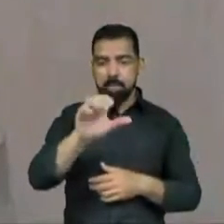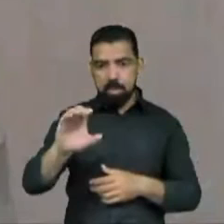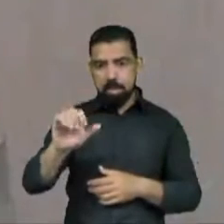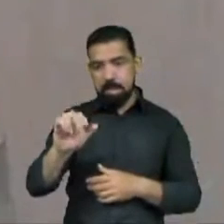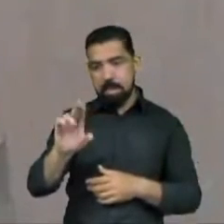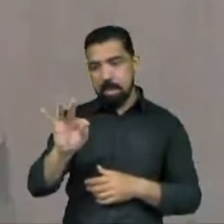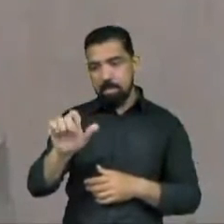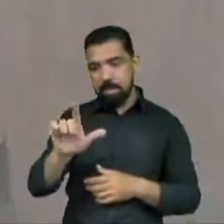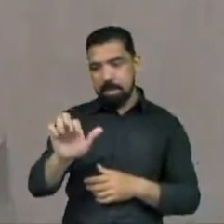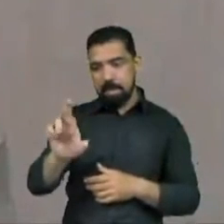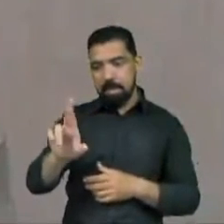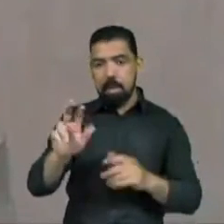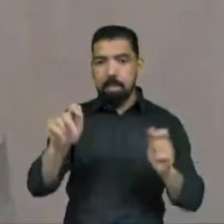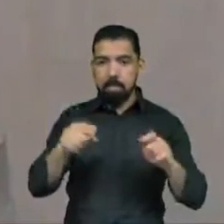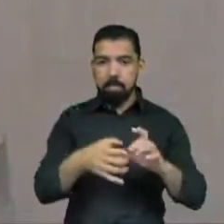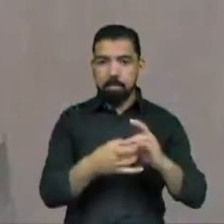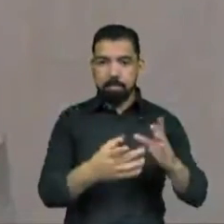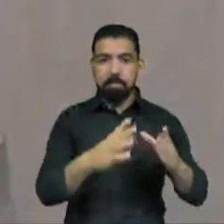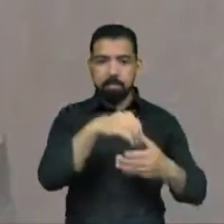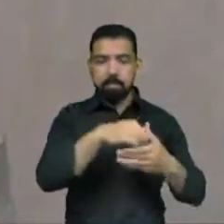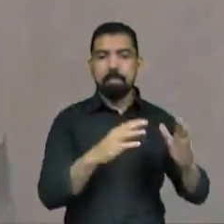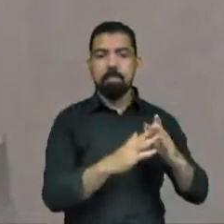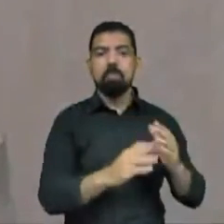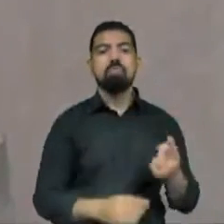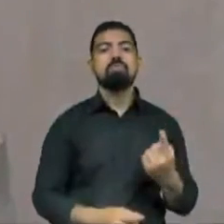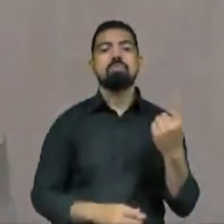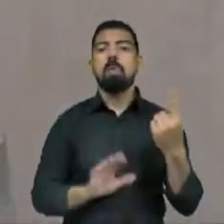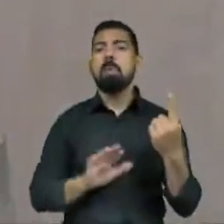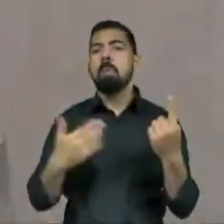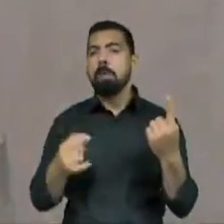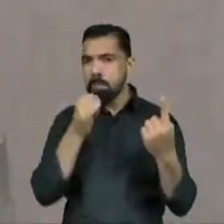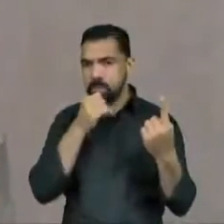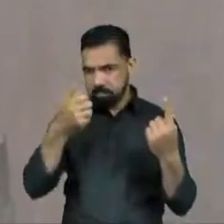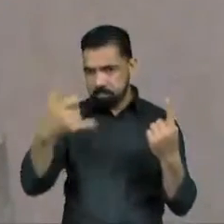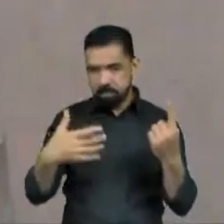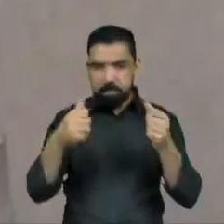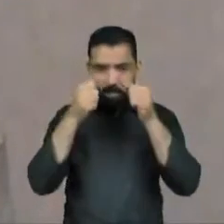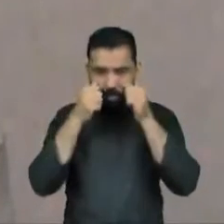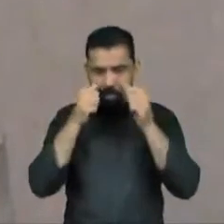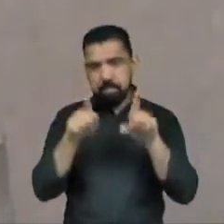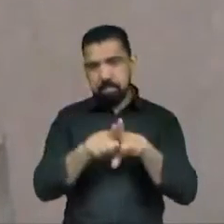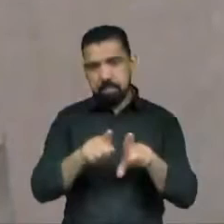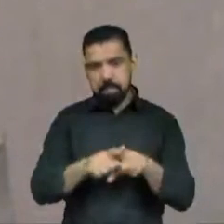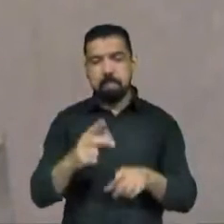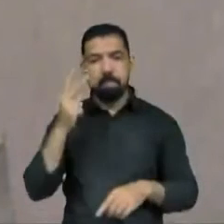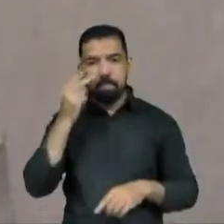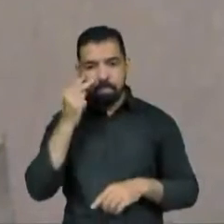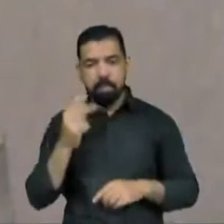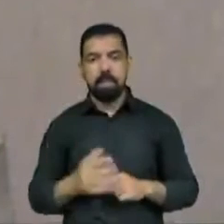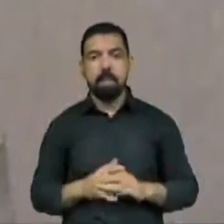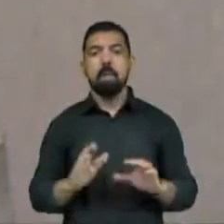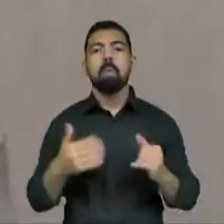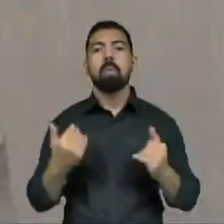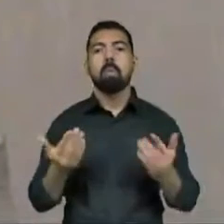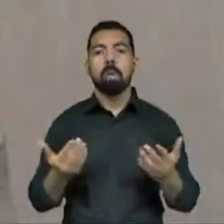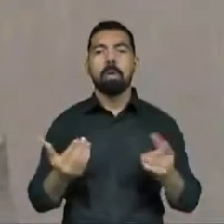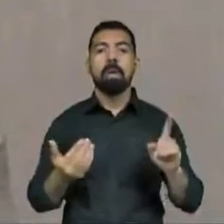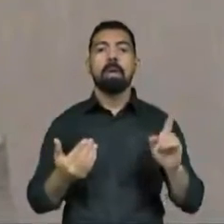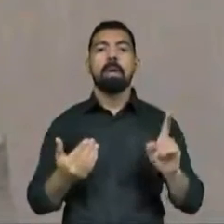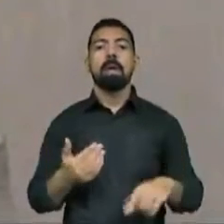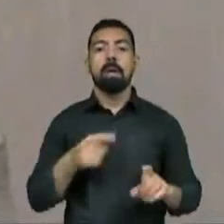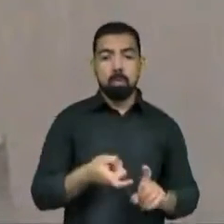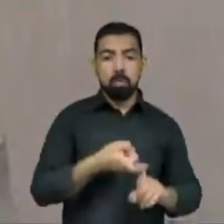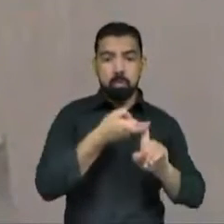essas medidas cautelares, é bom ressaltar, deputado Acris, deputado Heitor, estava a suspensão